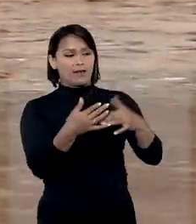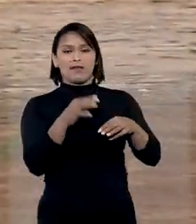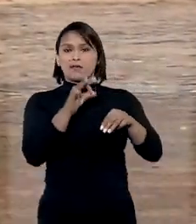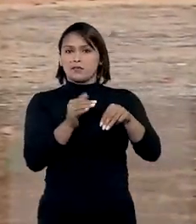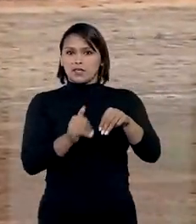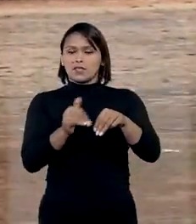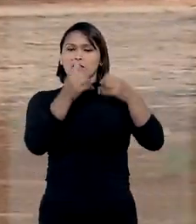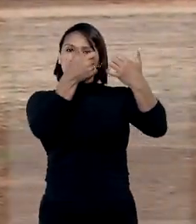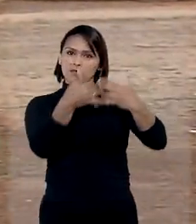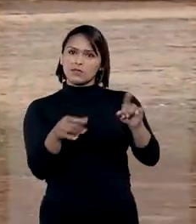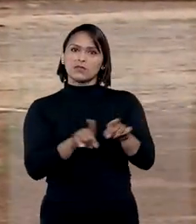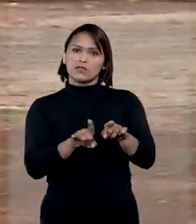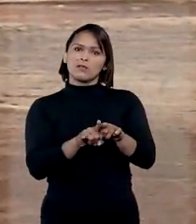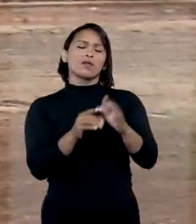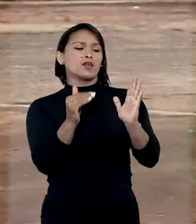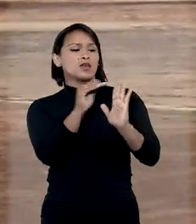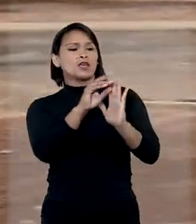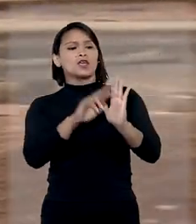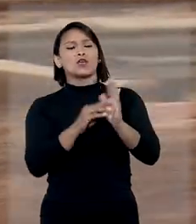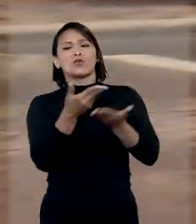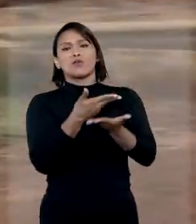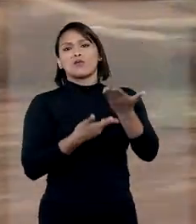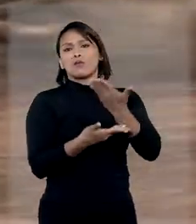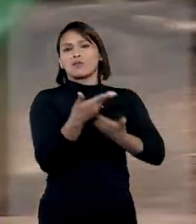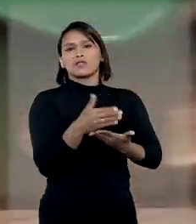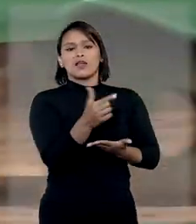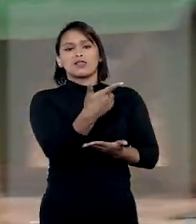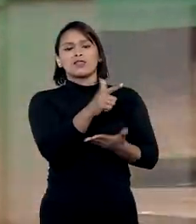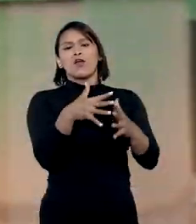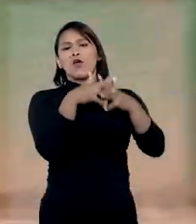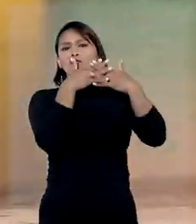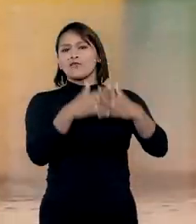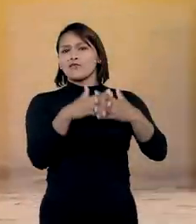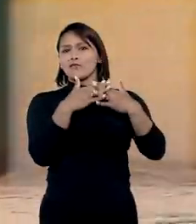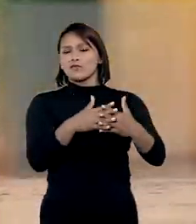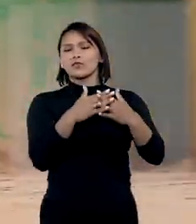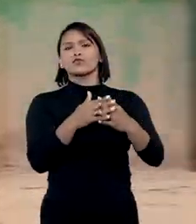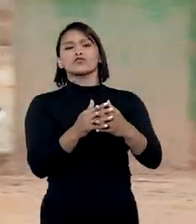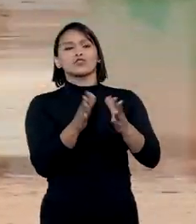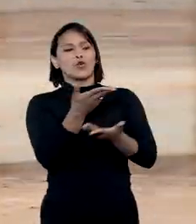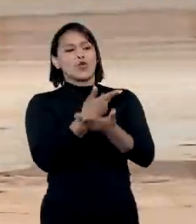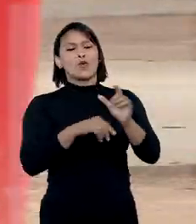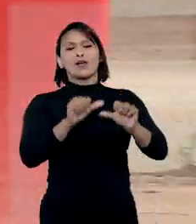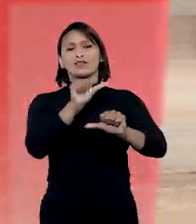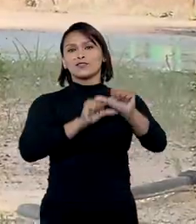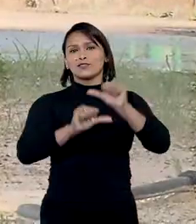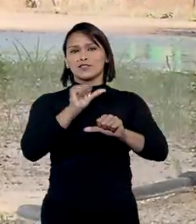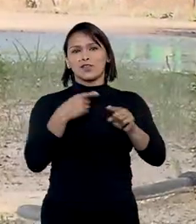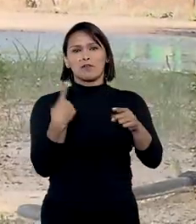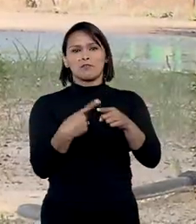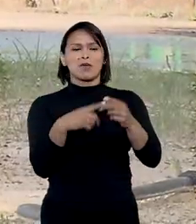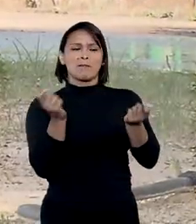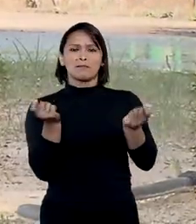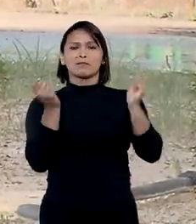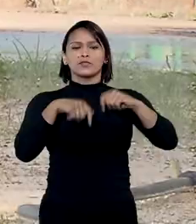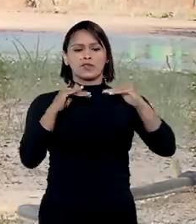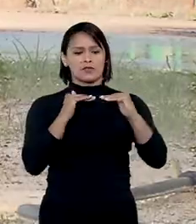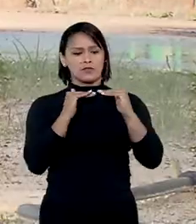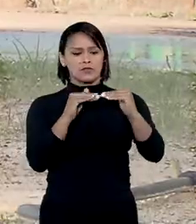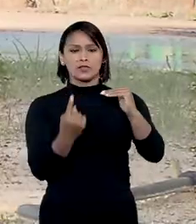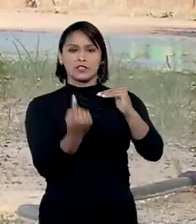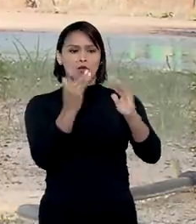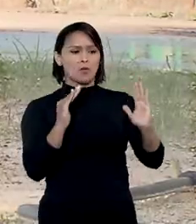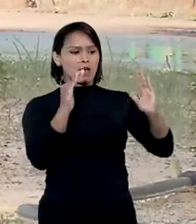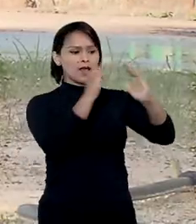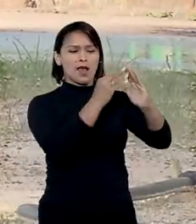Nancy Andrigue pontuou ainda que a modalidade compartilhada não se confunde com a guarda alternada, sendo possível estabelecer uma